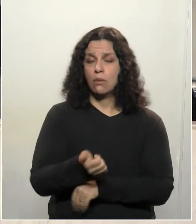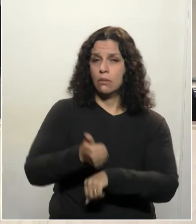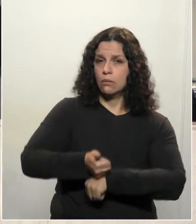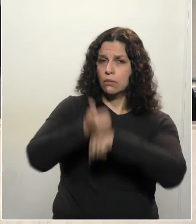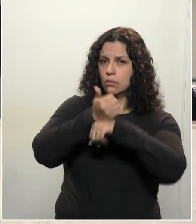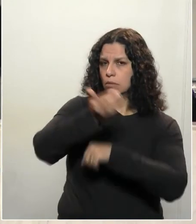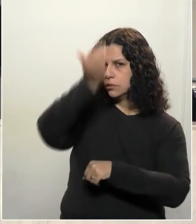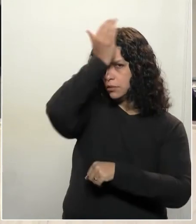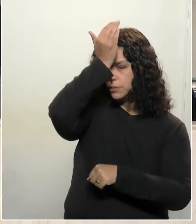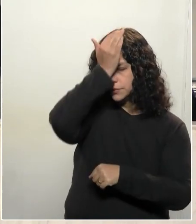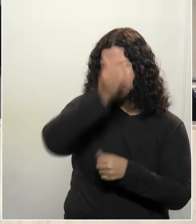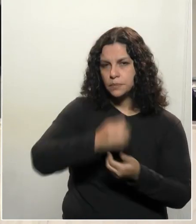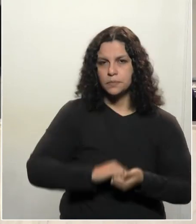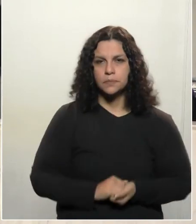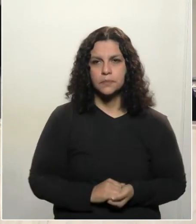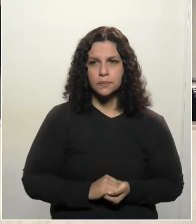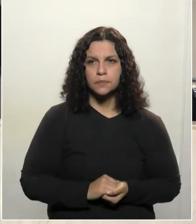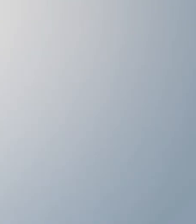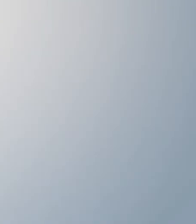líder do governo, Roussein Bach.